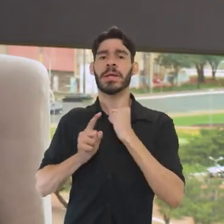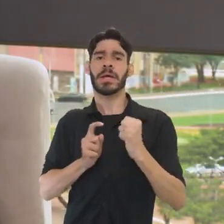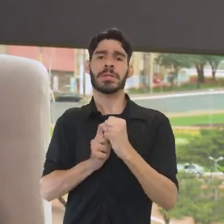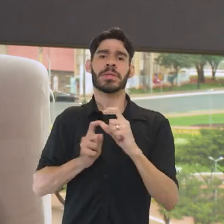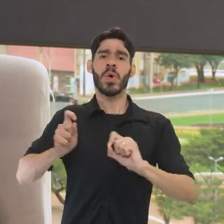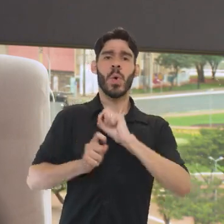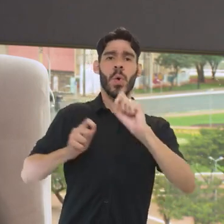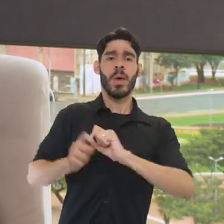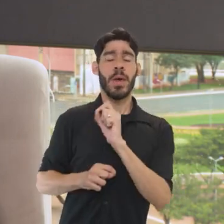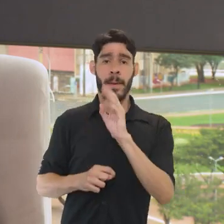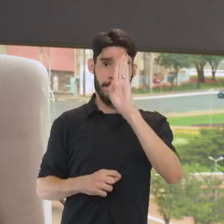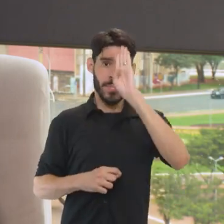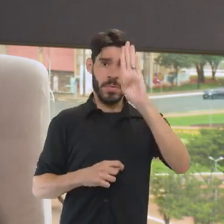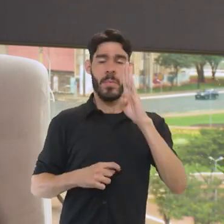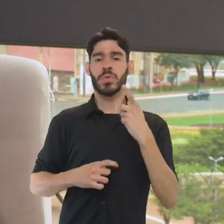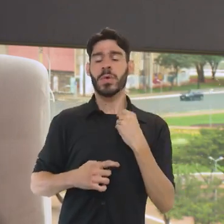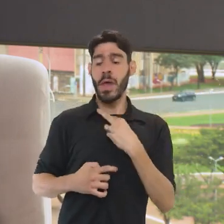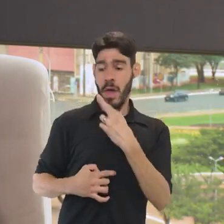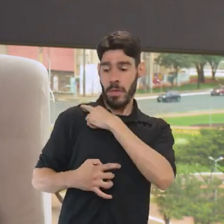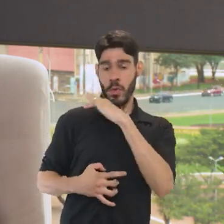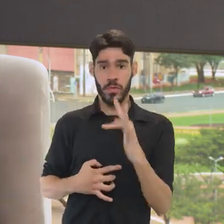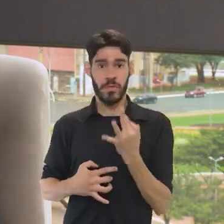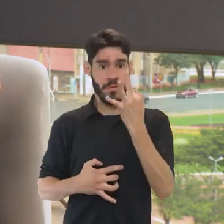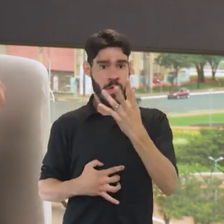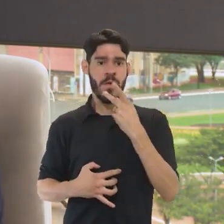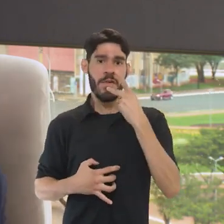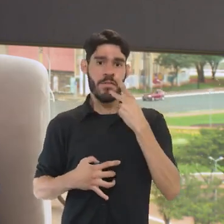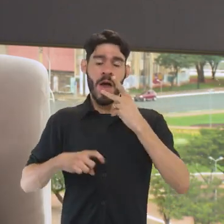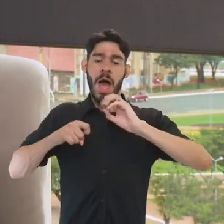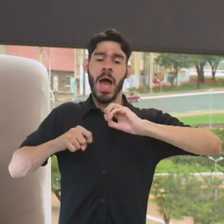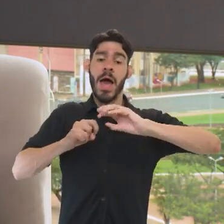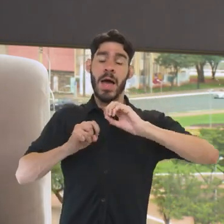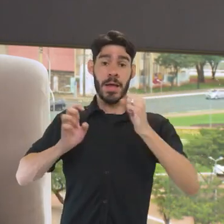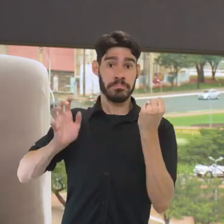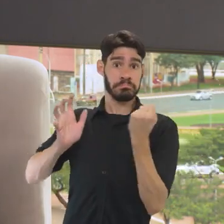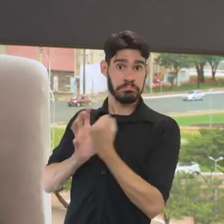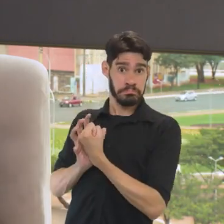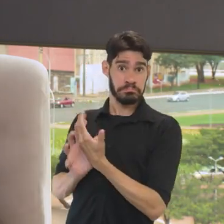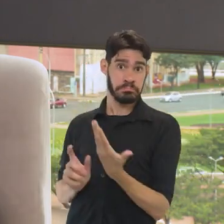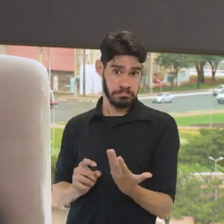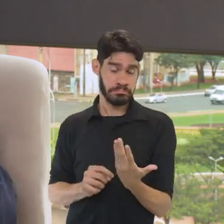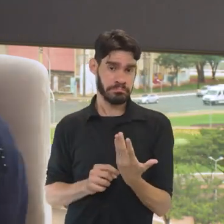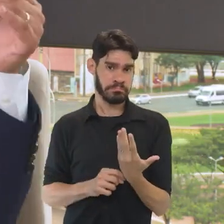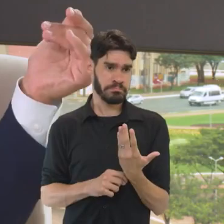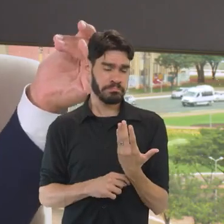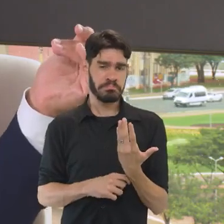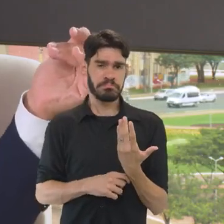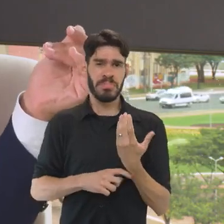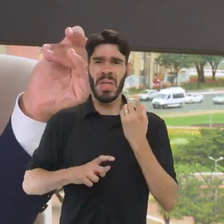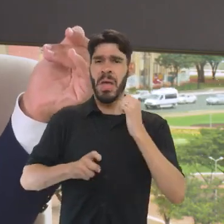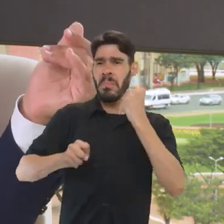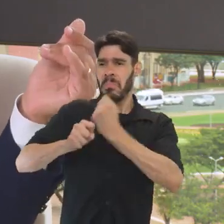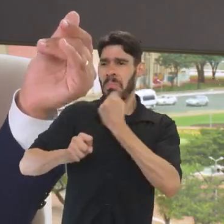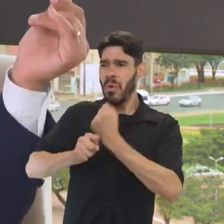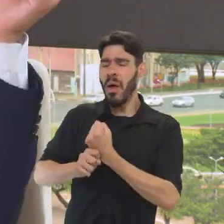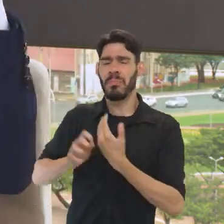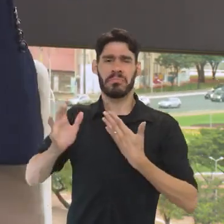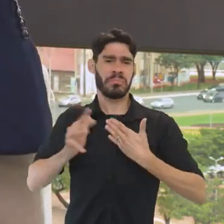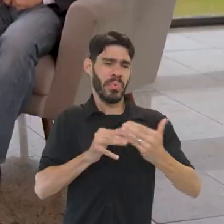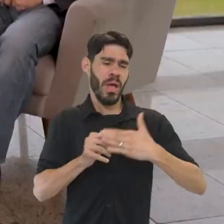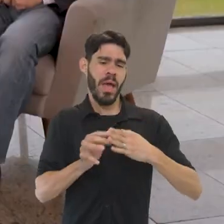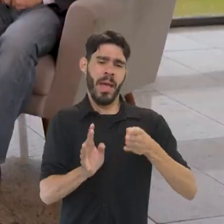Mas principalmente nos impõe responsabilidade para o futuro. Falamos há pouco da educação patrimonial. De nada adianta a gente restaurar,